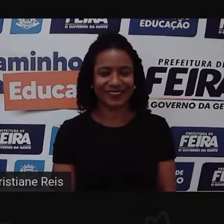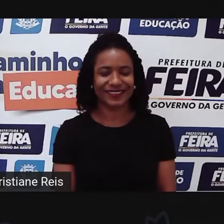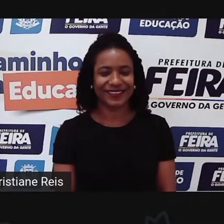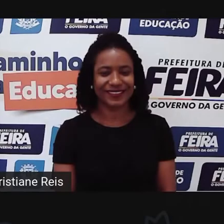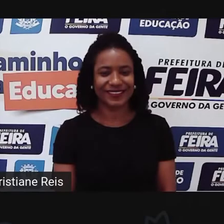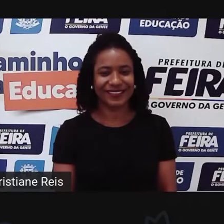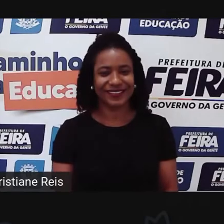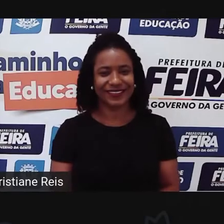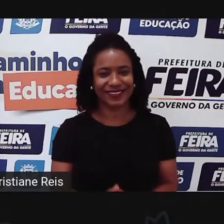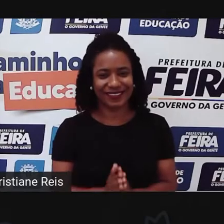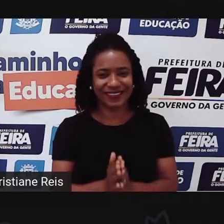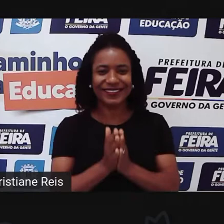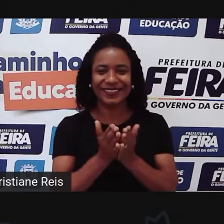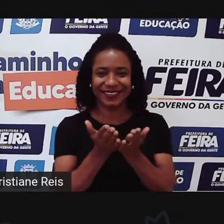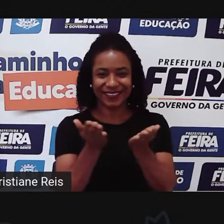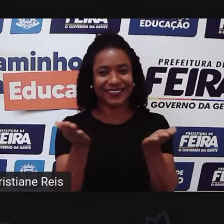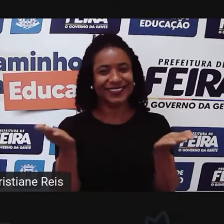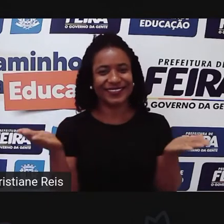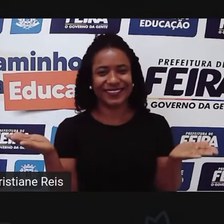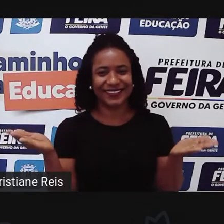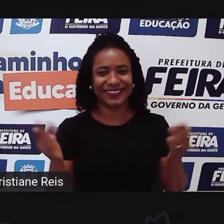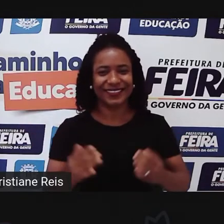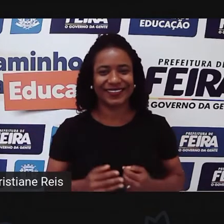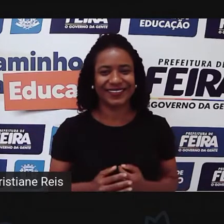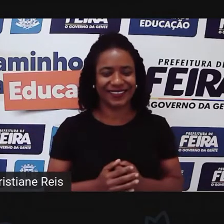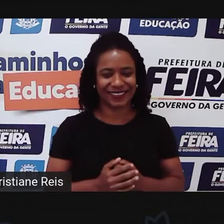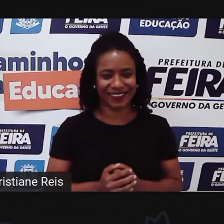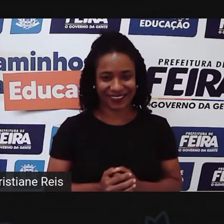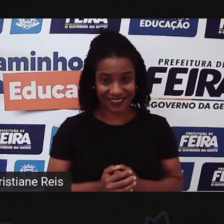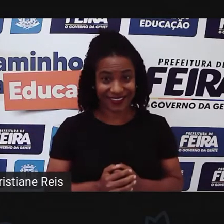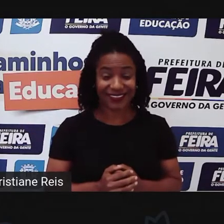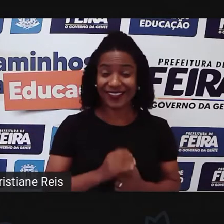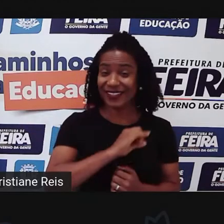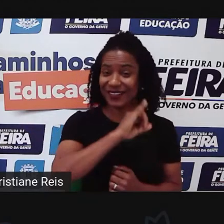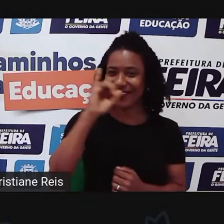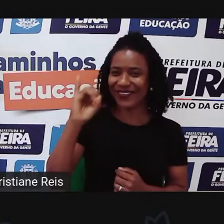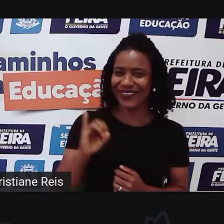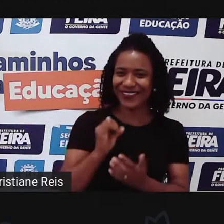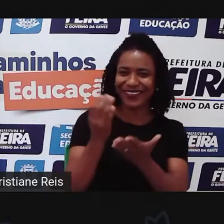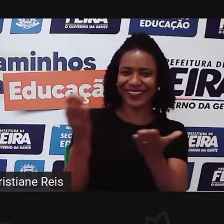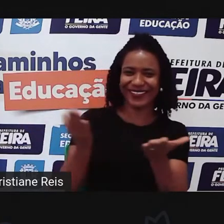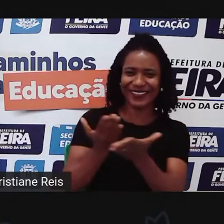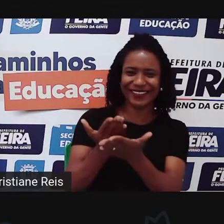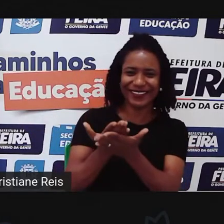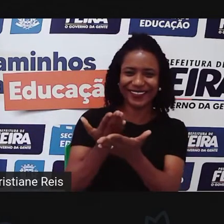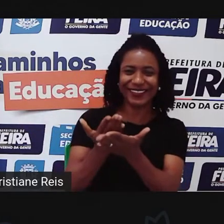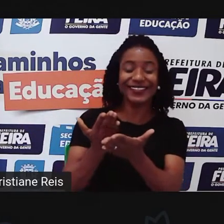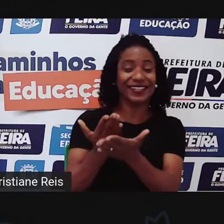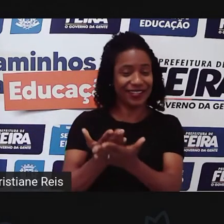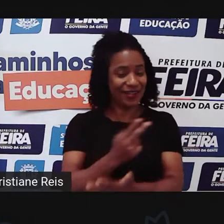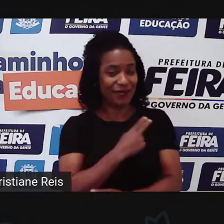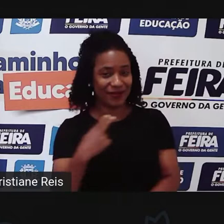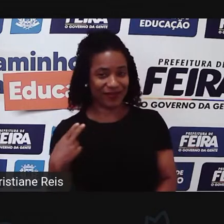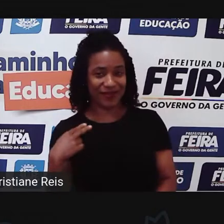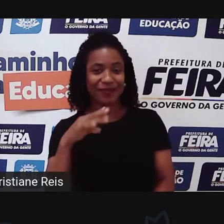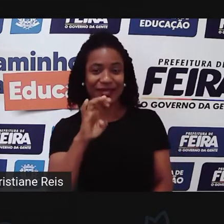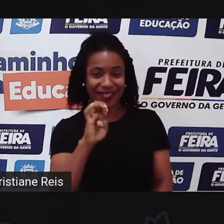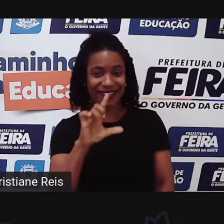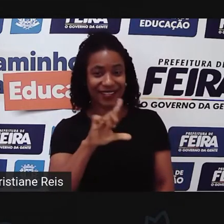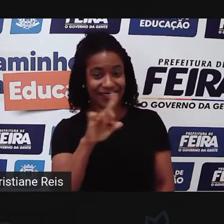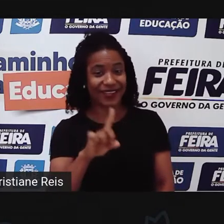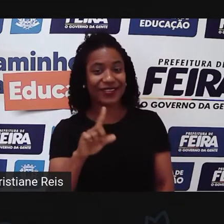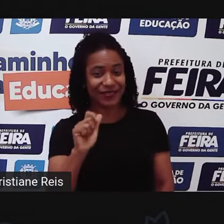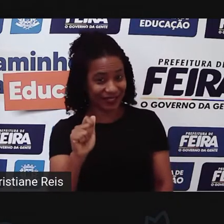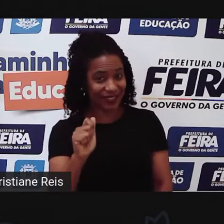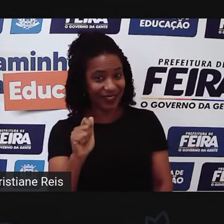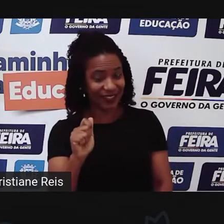Hi everyone, I'm Elsa Silva. Olá estudantes, eu sou Elsa Silva. How are